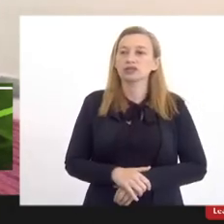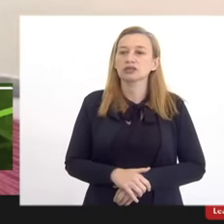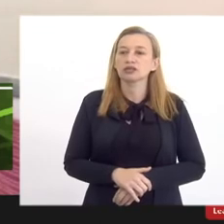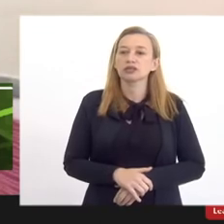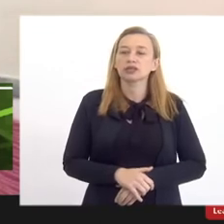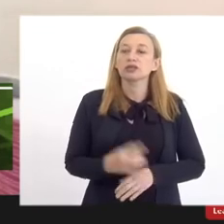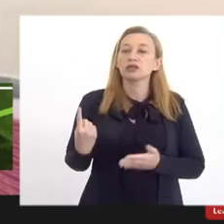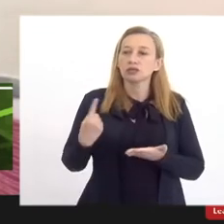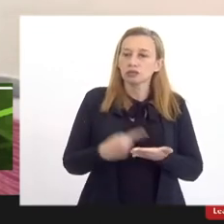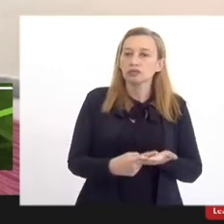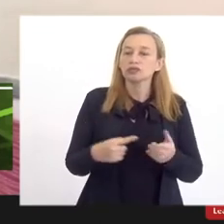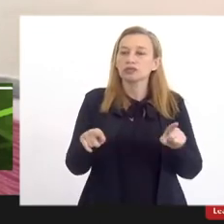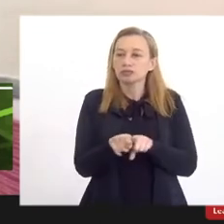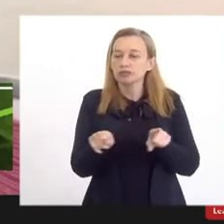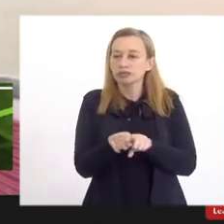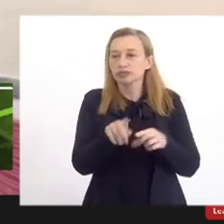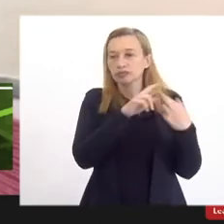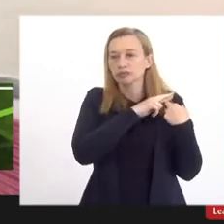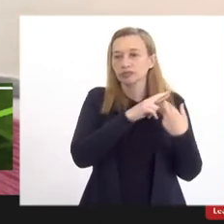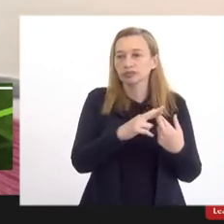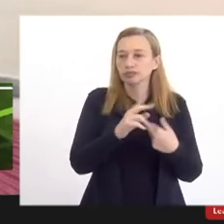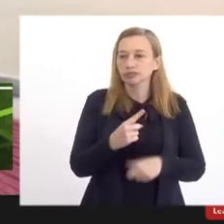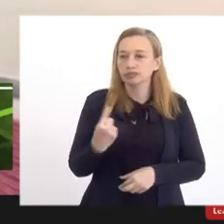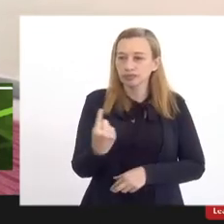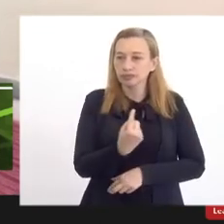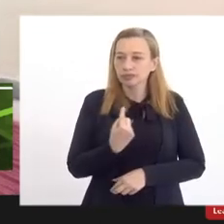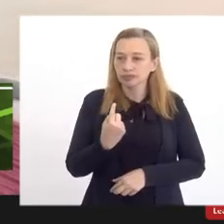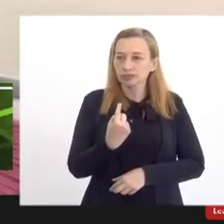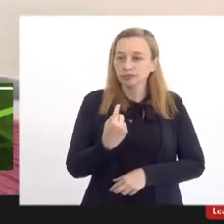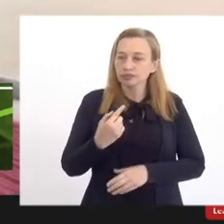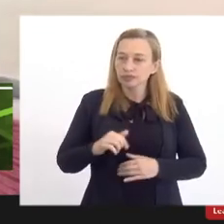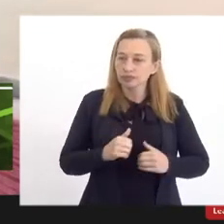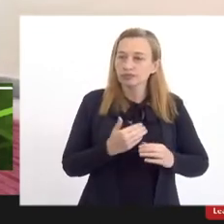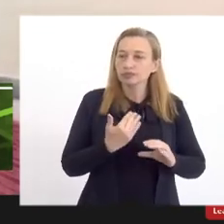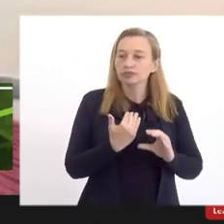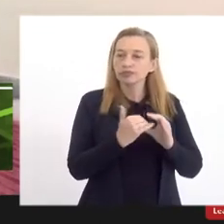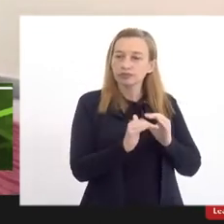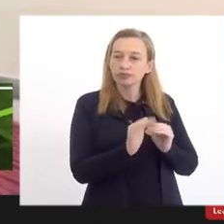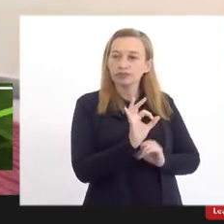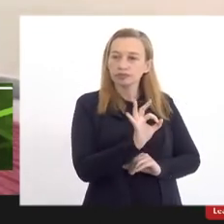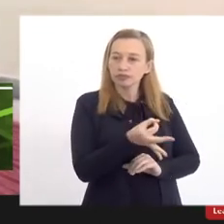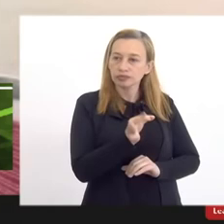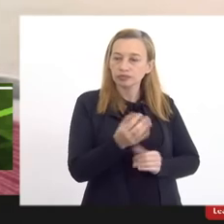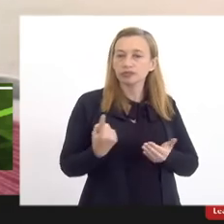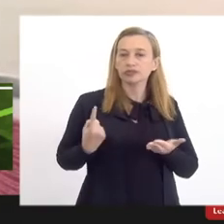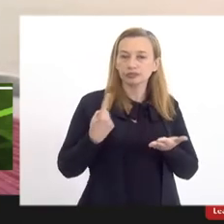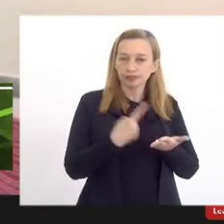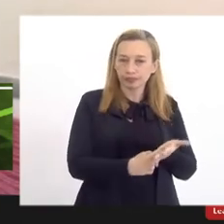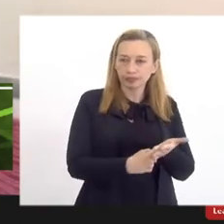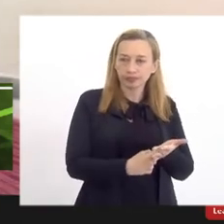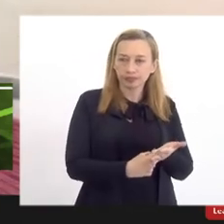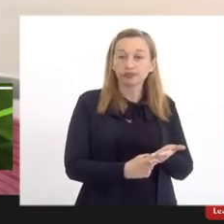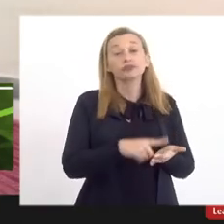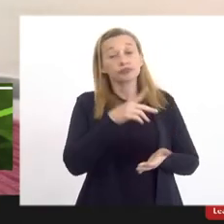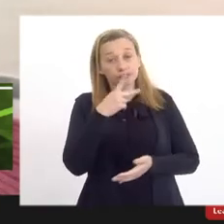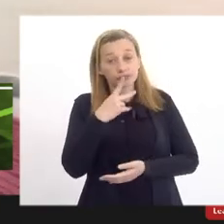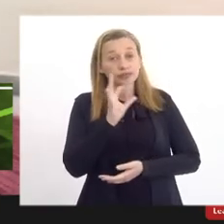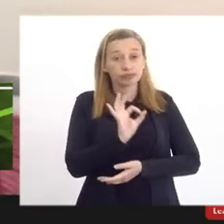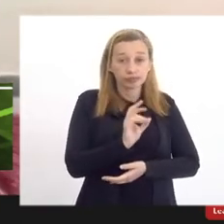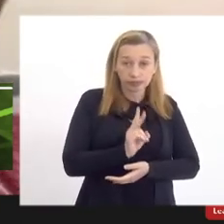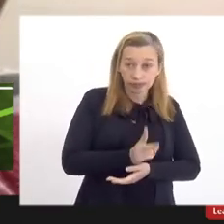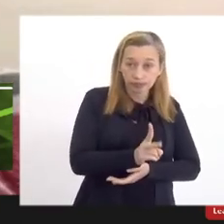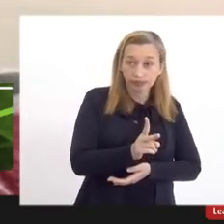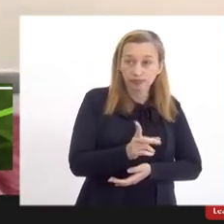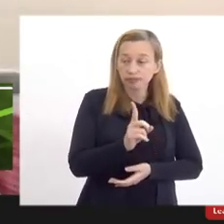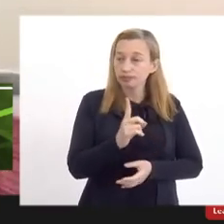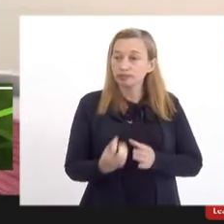compromissos mas também a responsabilidade nossa de encaminhar a concretude desses compromissos reafirmando sempre que não